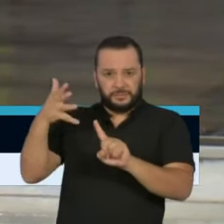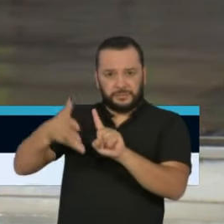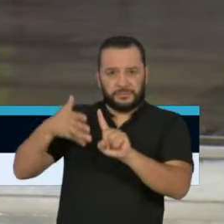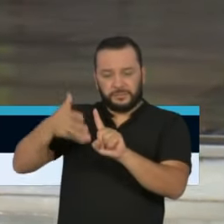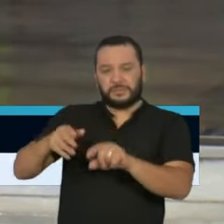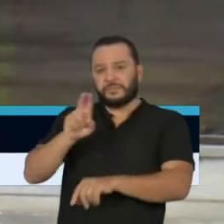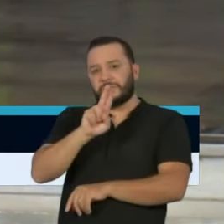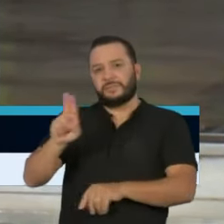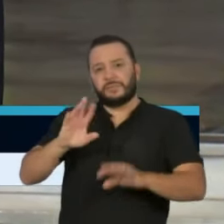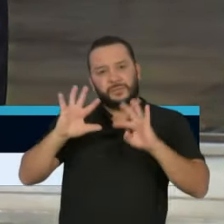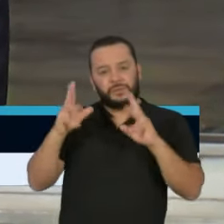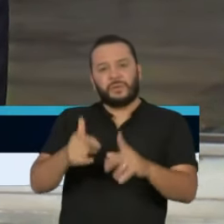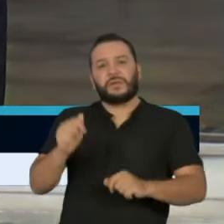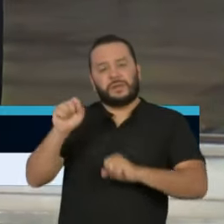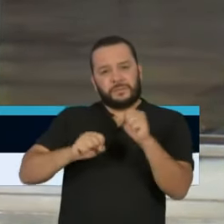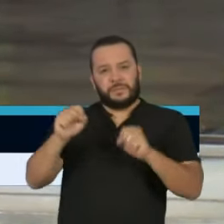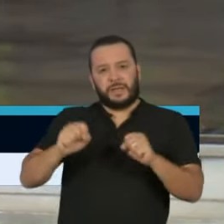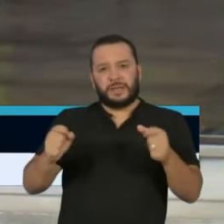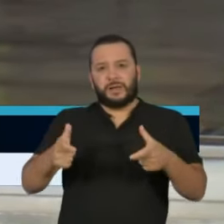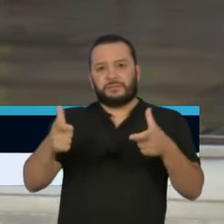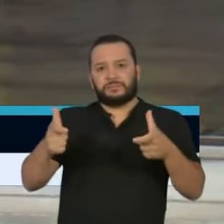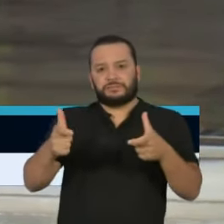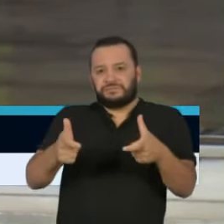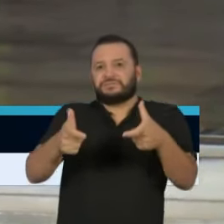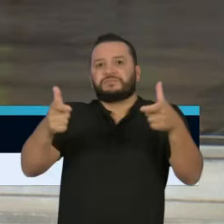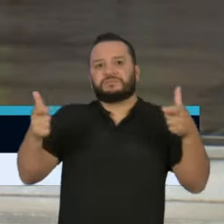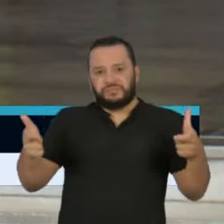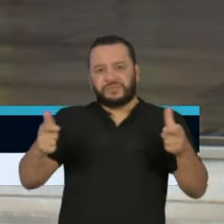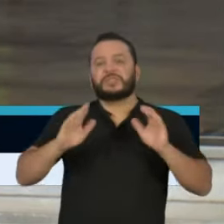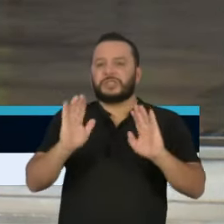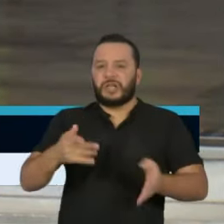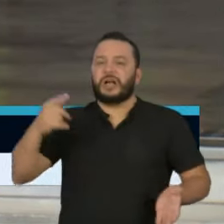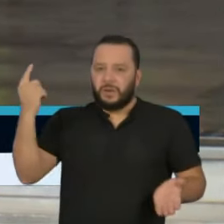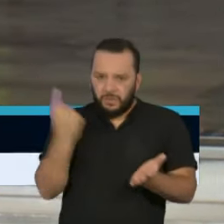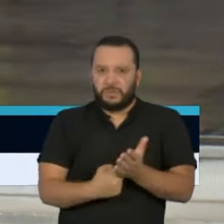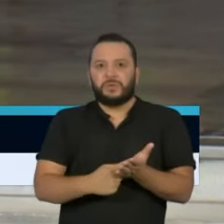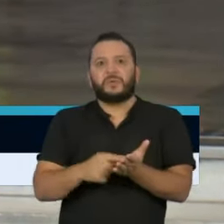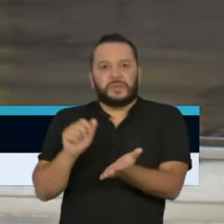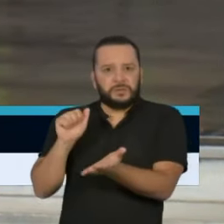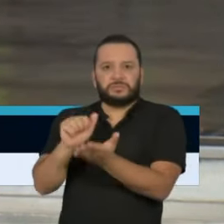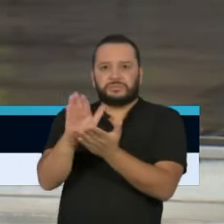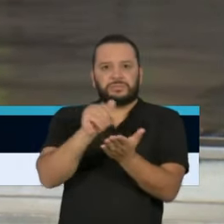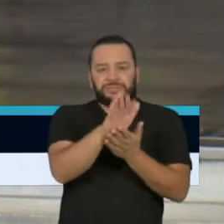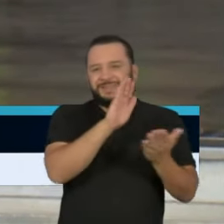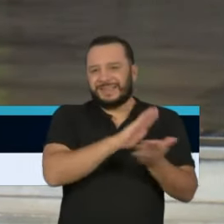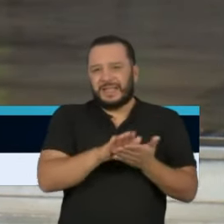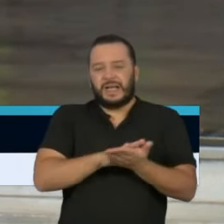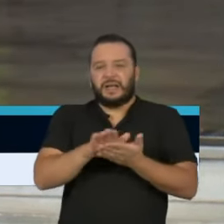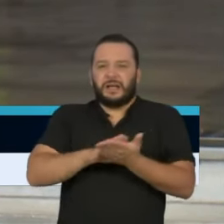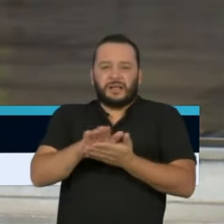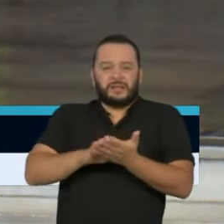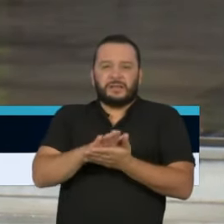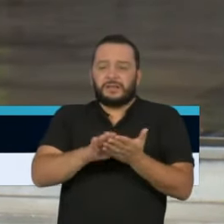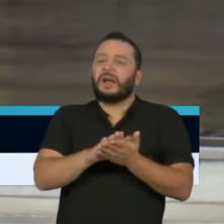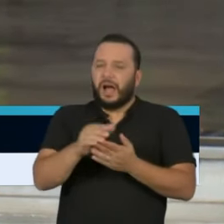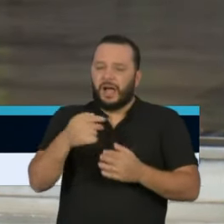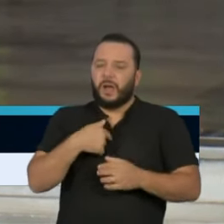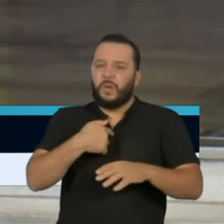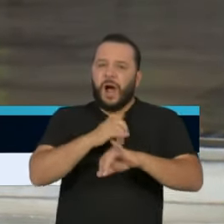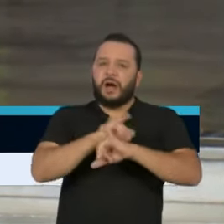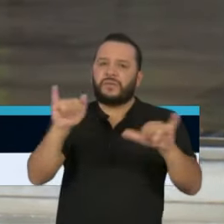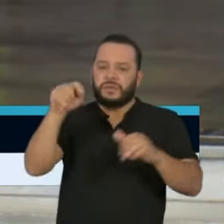todas as empresas de médio e grande porte que assumirem o mesmo compromisso público de não realizarem nenhuma